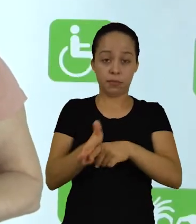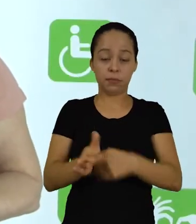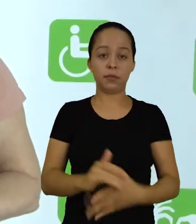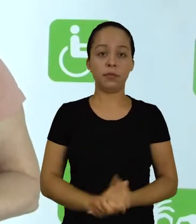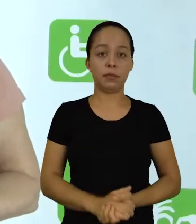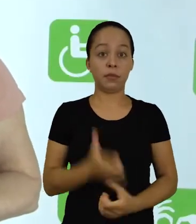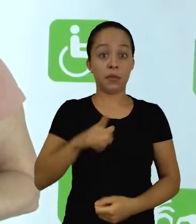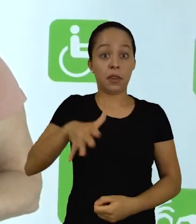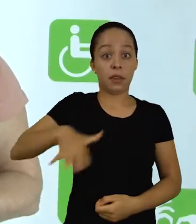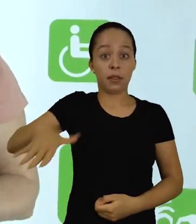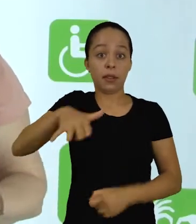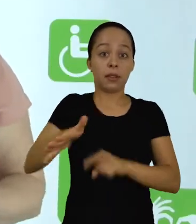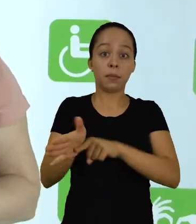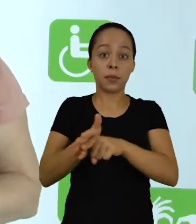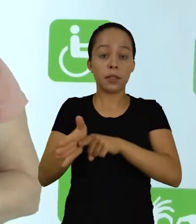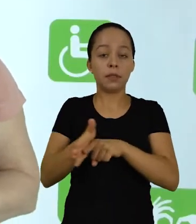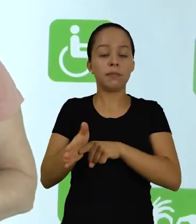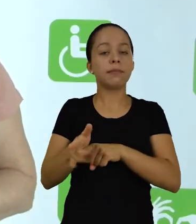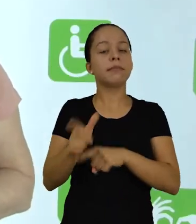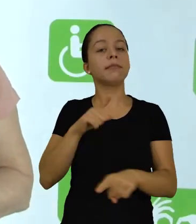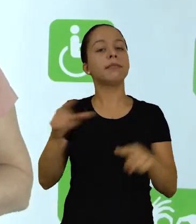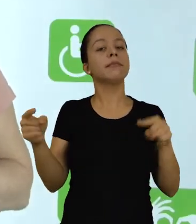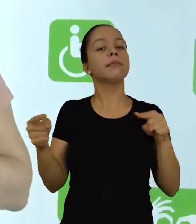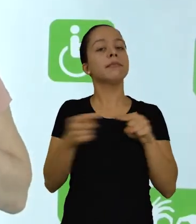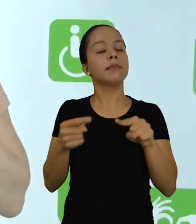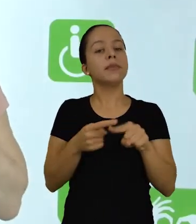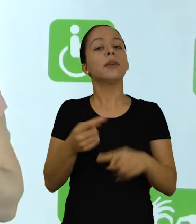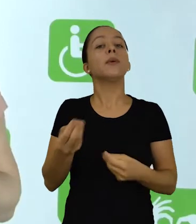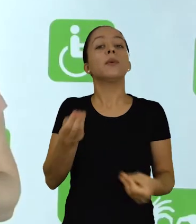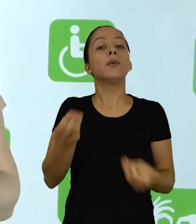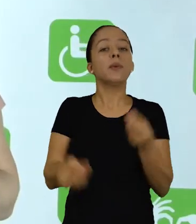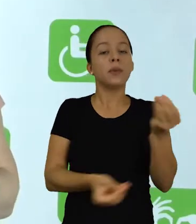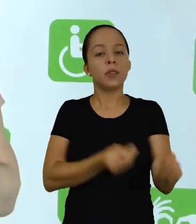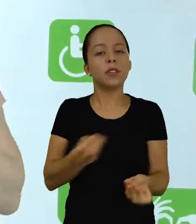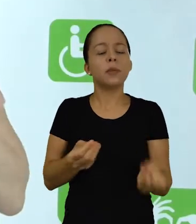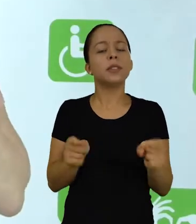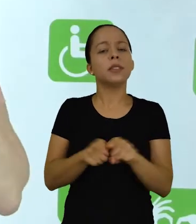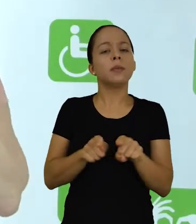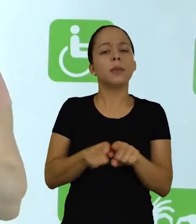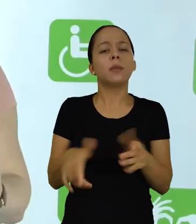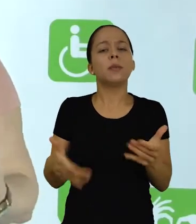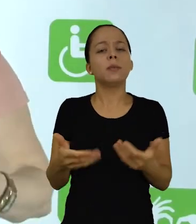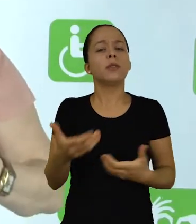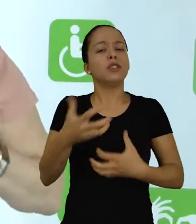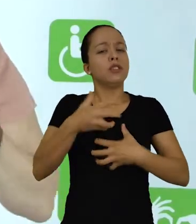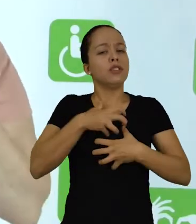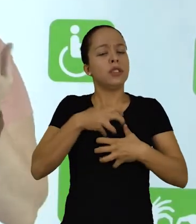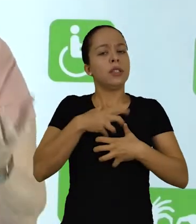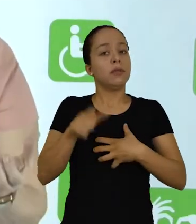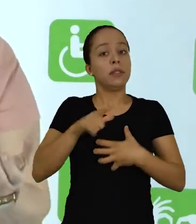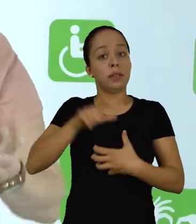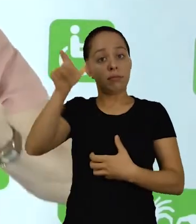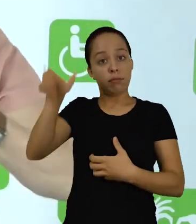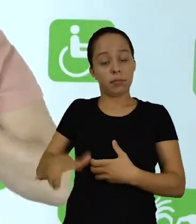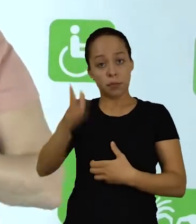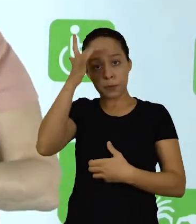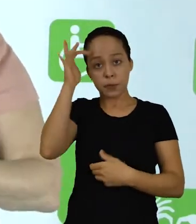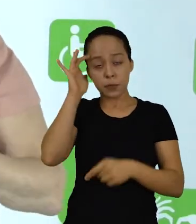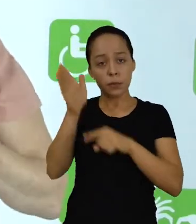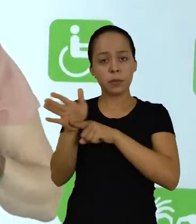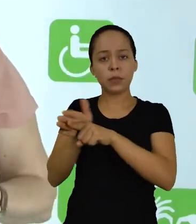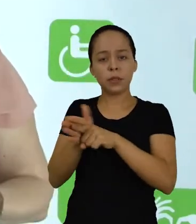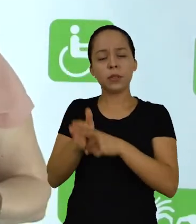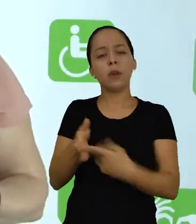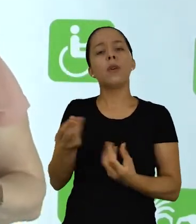pesquisador. Essa parte da pesquisa, ela diz respeito a como, de que maneira, de que